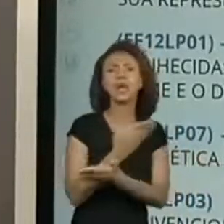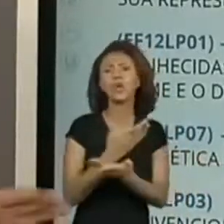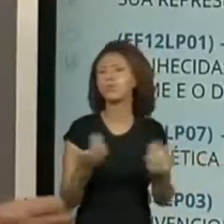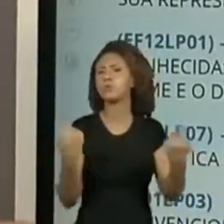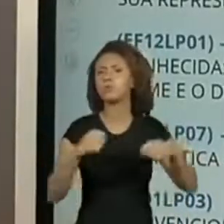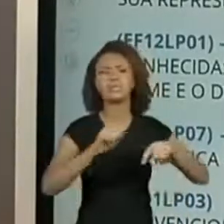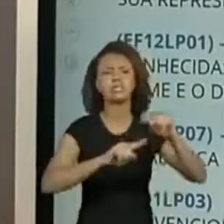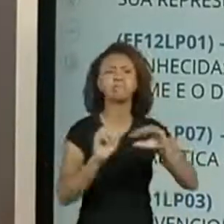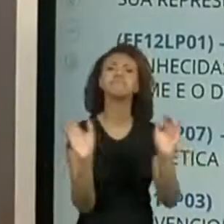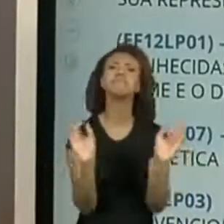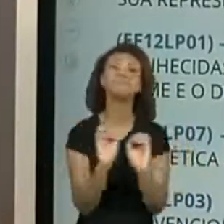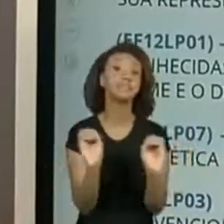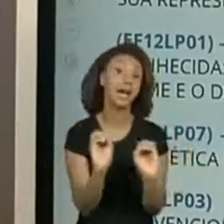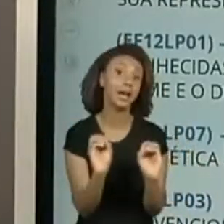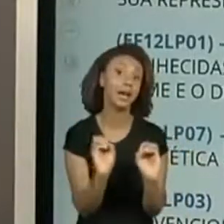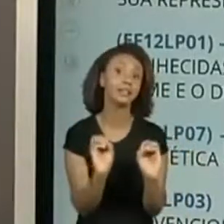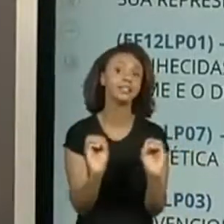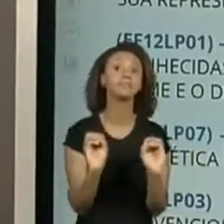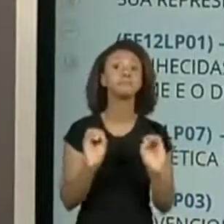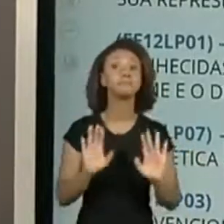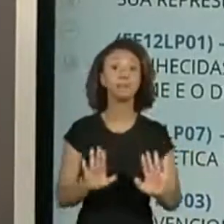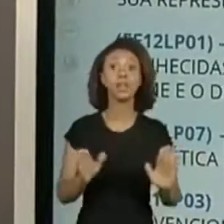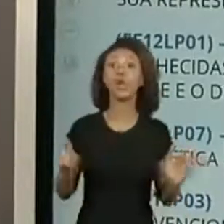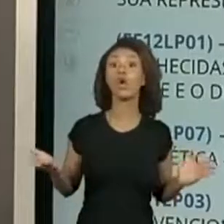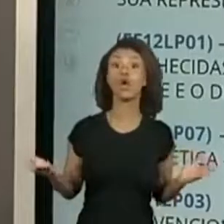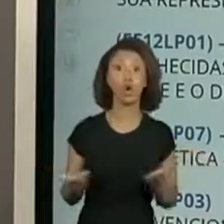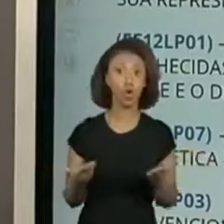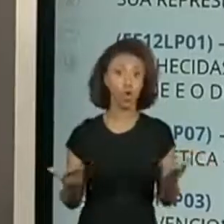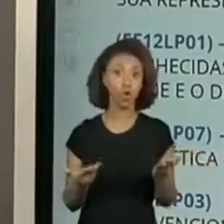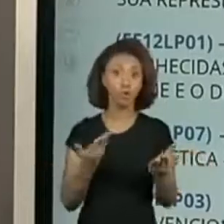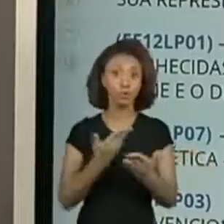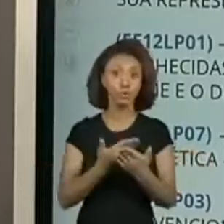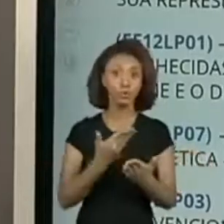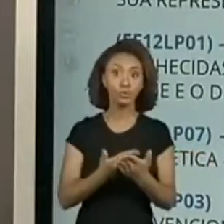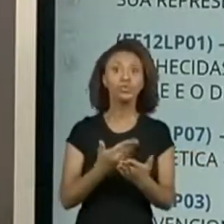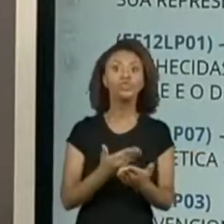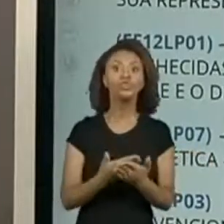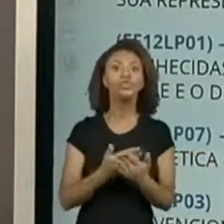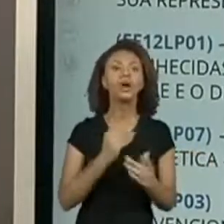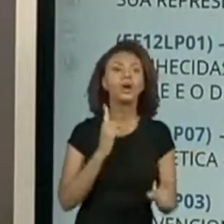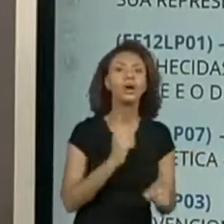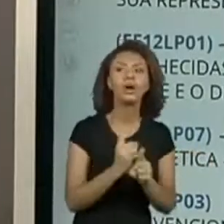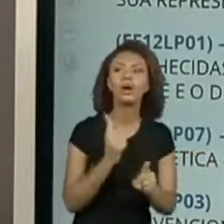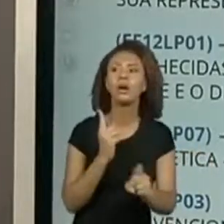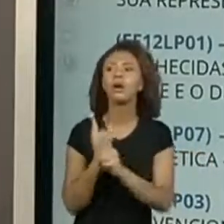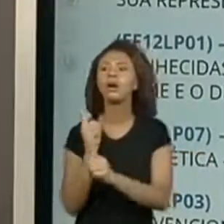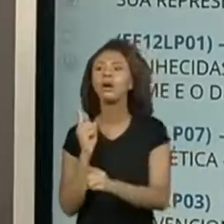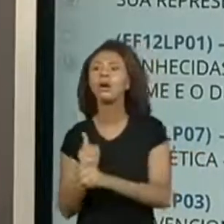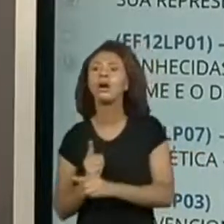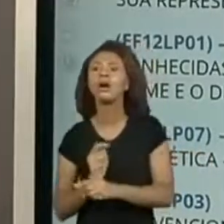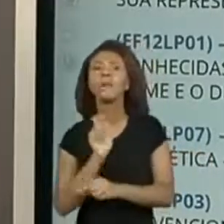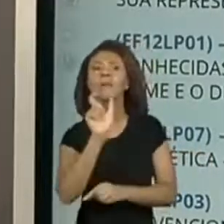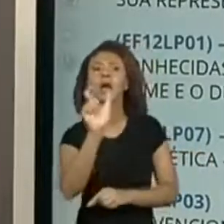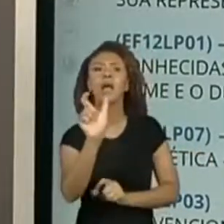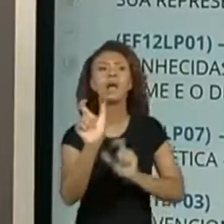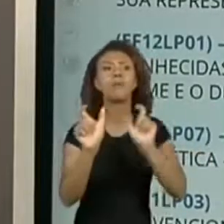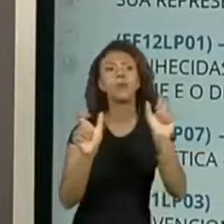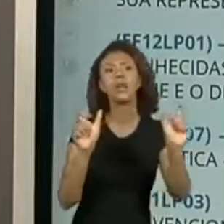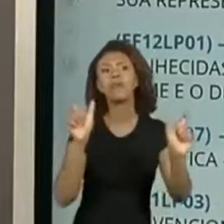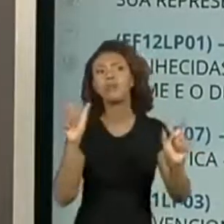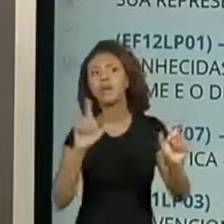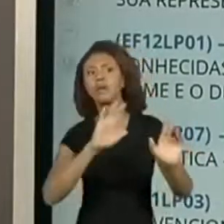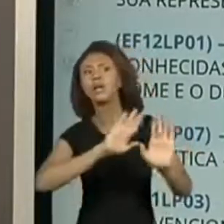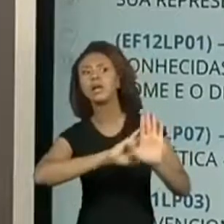sem usar objeto nenhum. Hoje, na nossa aula, nós vamos descobrir onde está escrito algumas